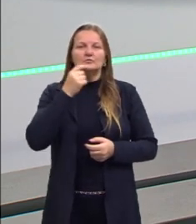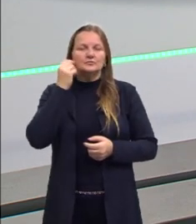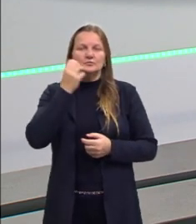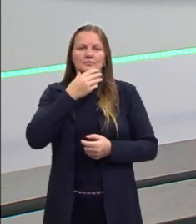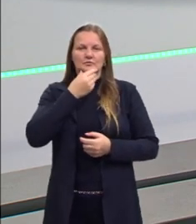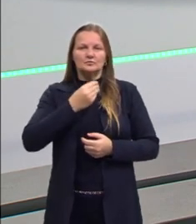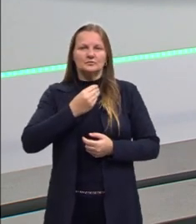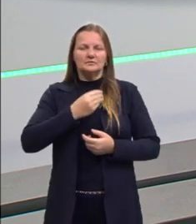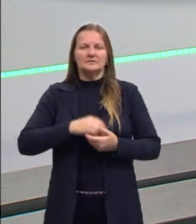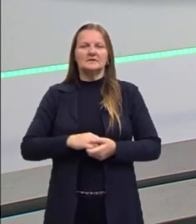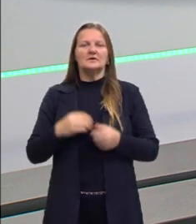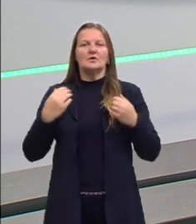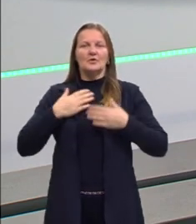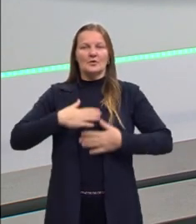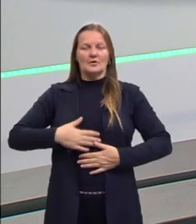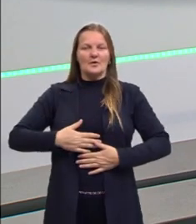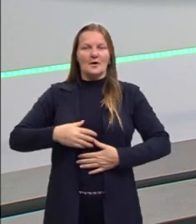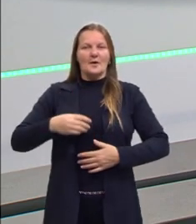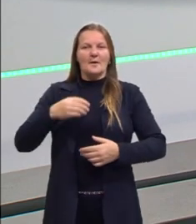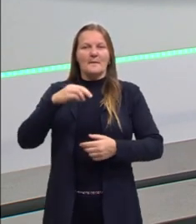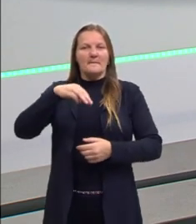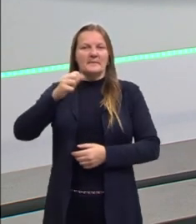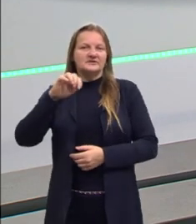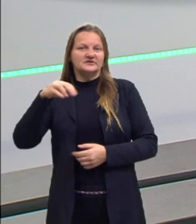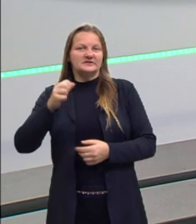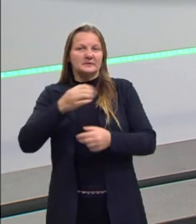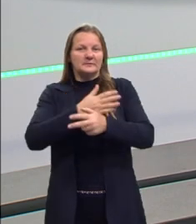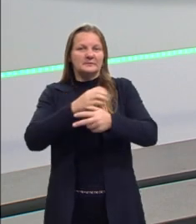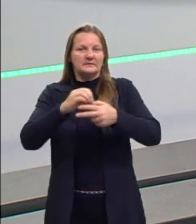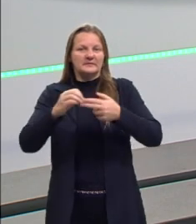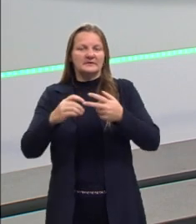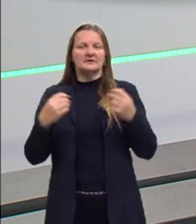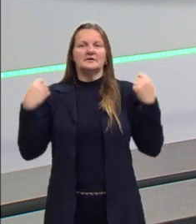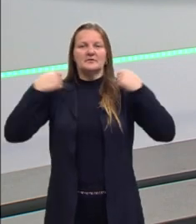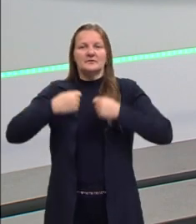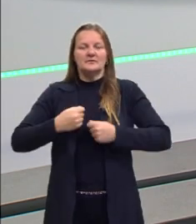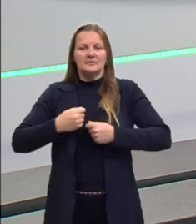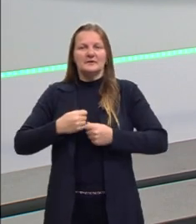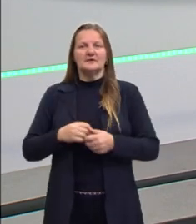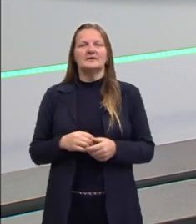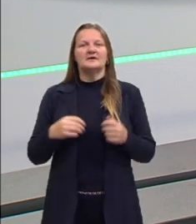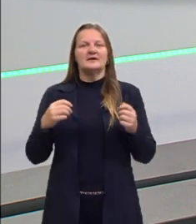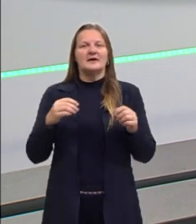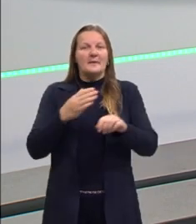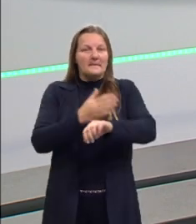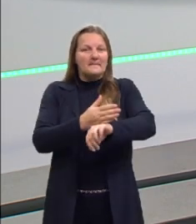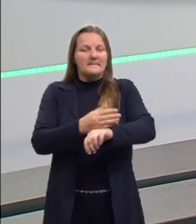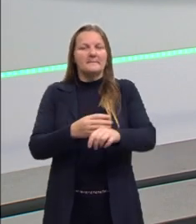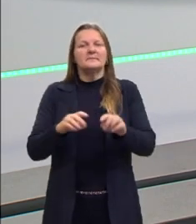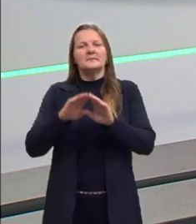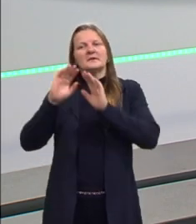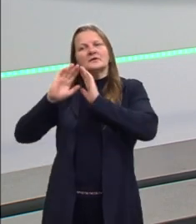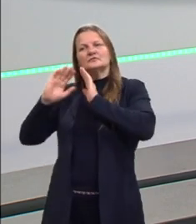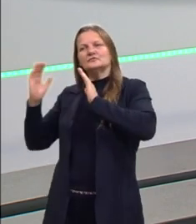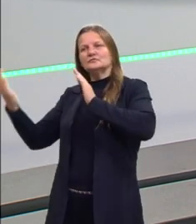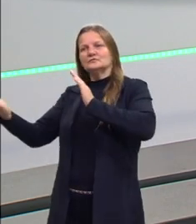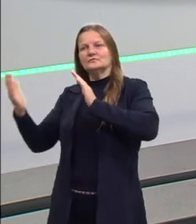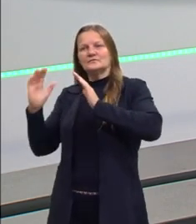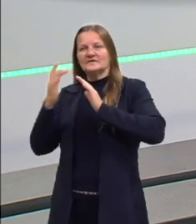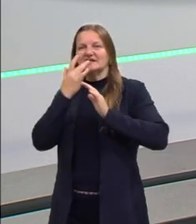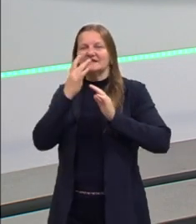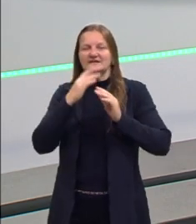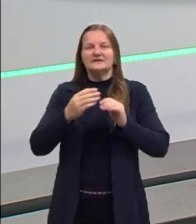comprida, estou com a camiseta magenta do pré-ENEM, uma flanela preta por cima e aqui atrás o quadro branco do estúdio da TVE.